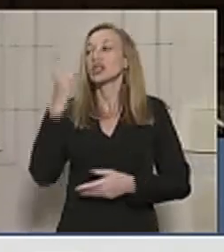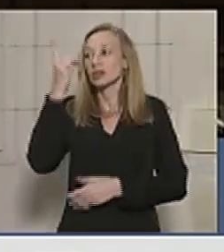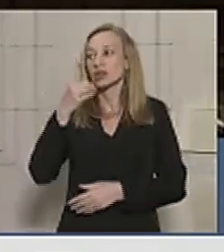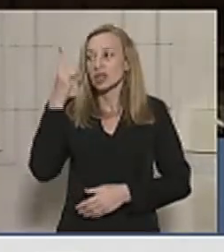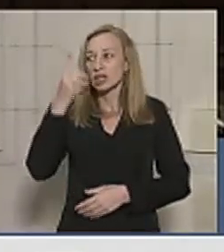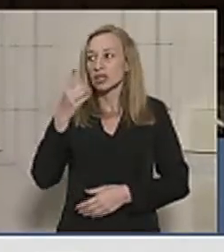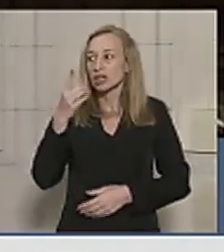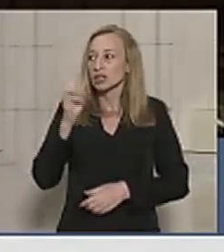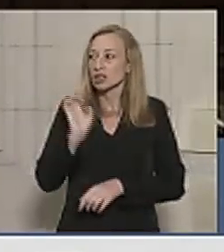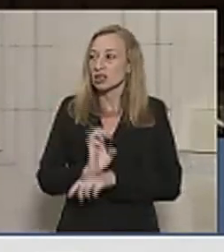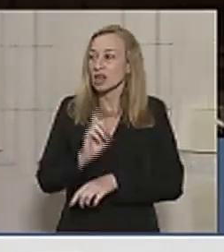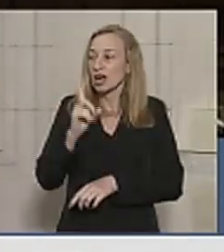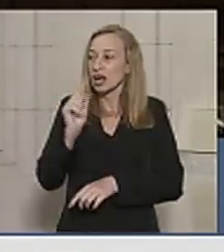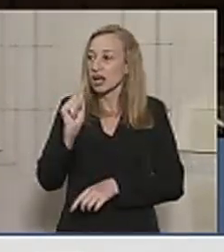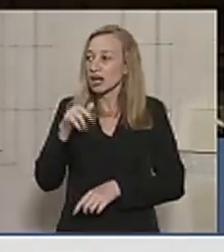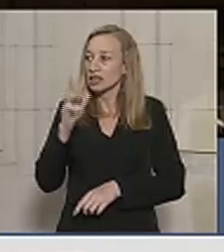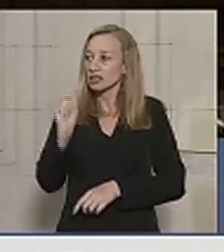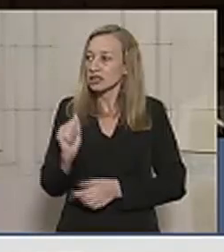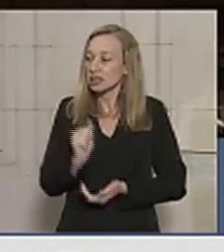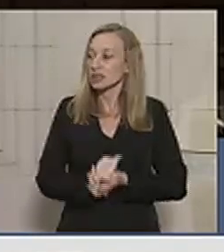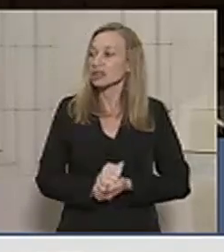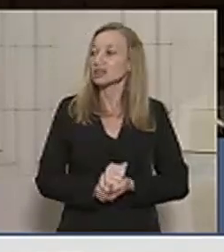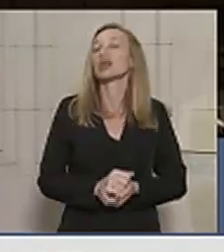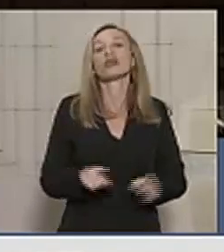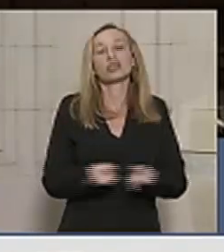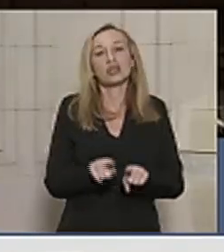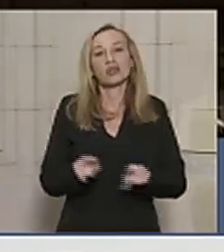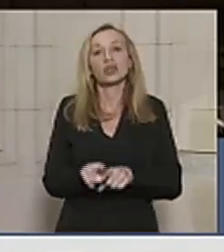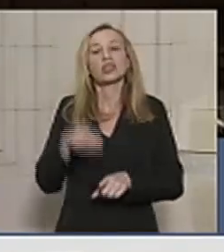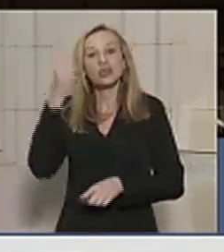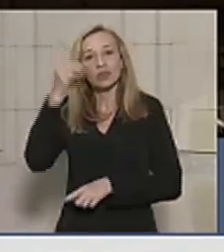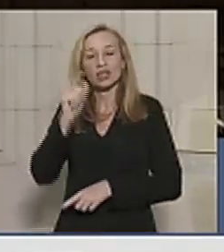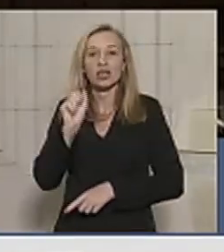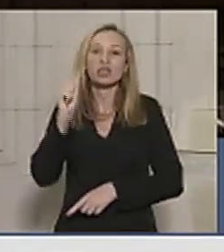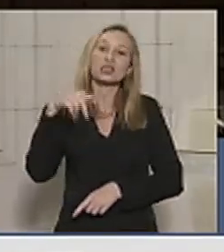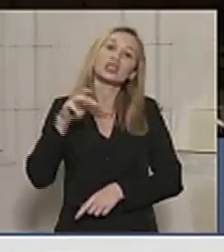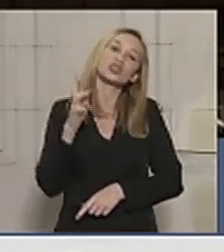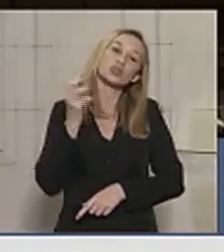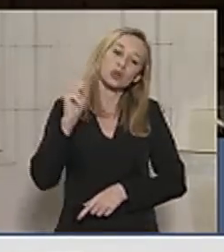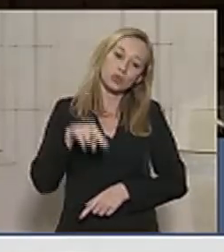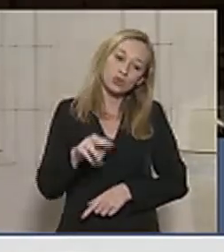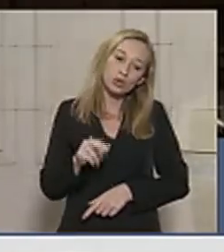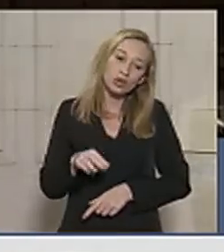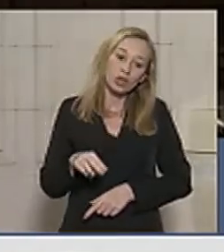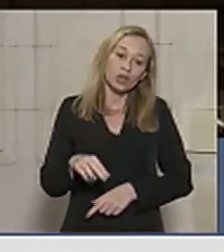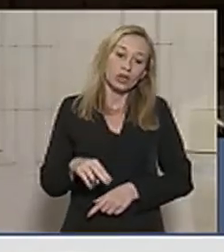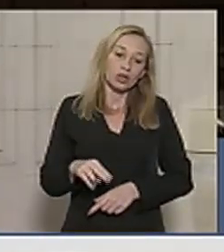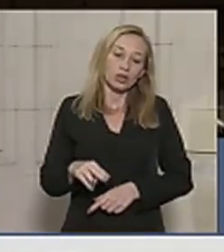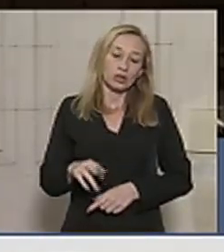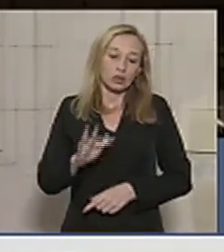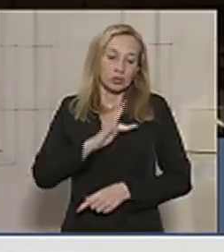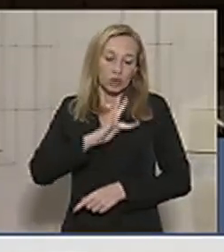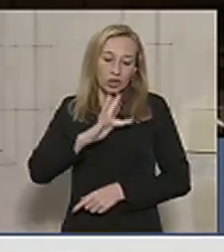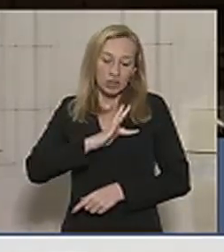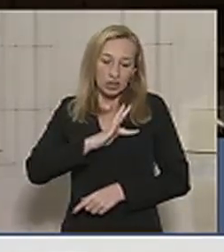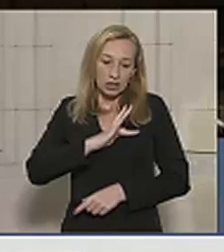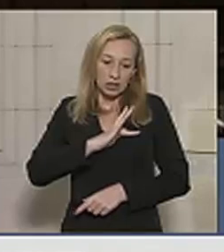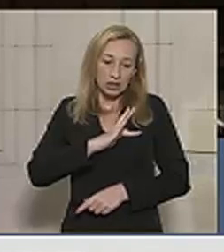estadual Alana Passos, e acompanhado também do deputado Anderson Moraes, lá no Batalhão de Operações